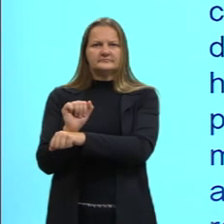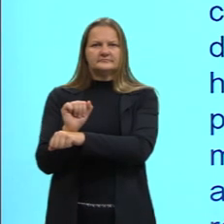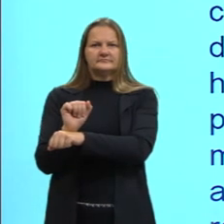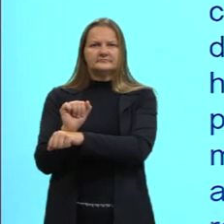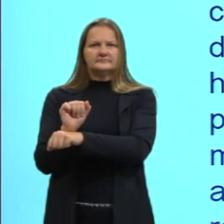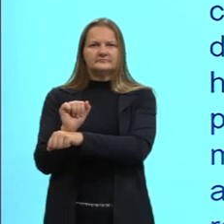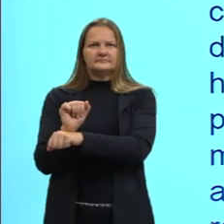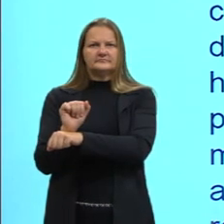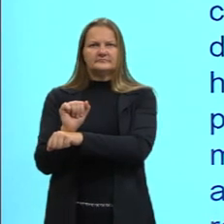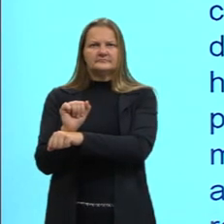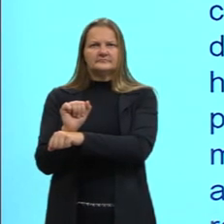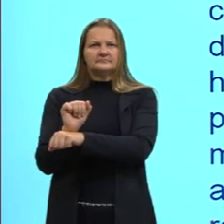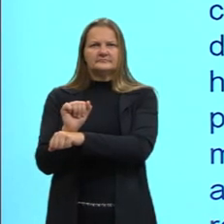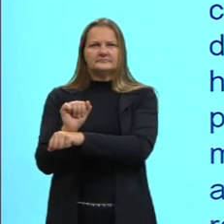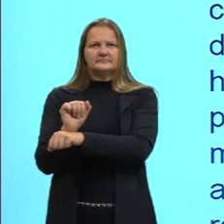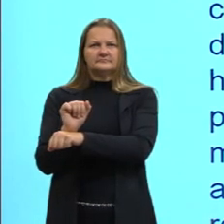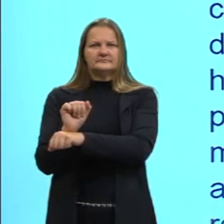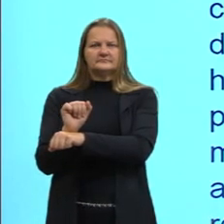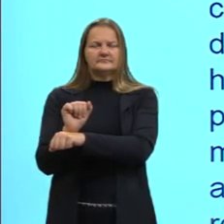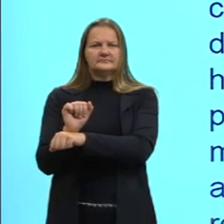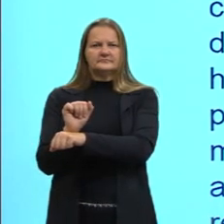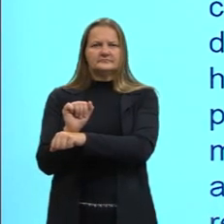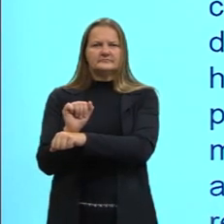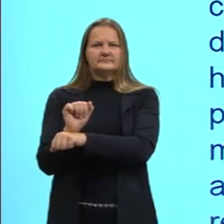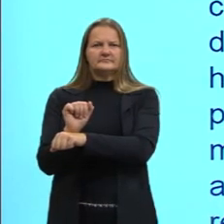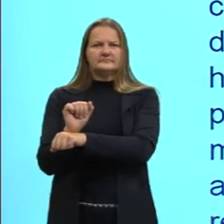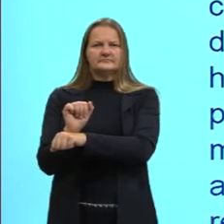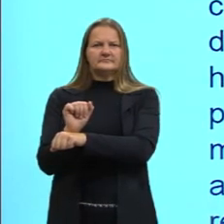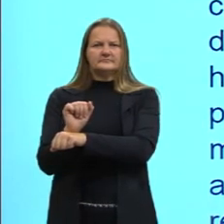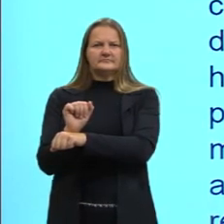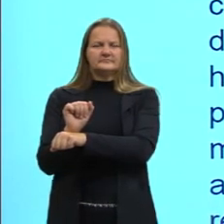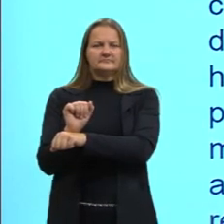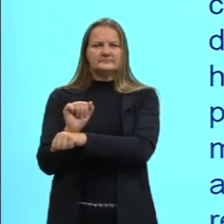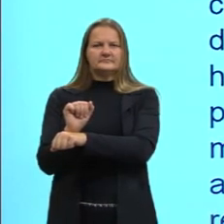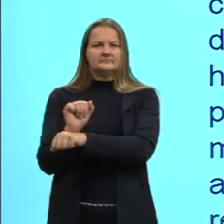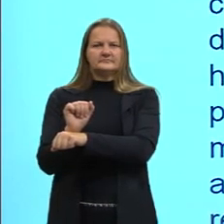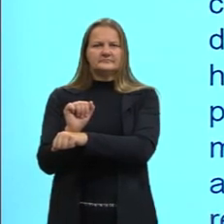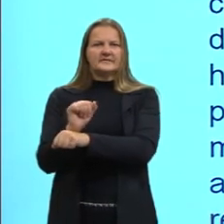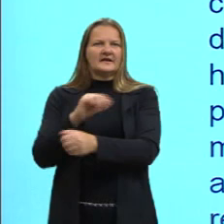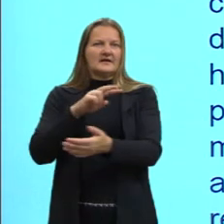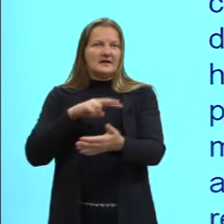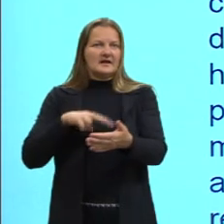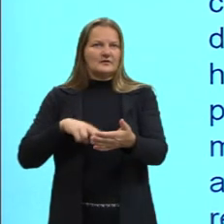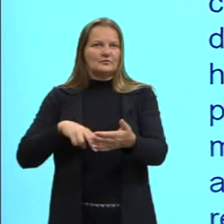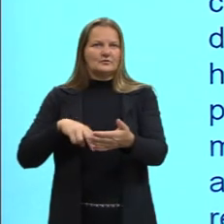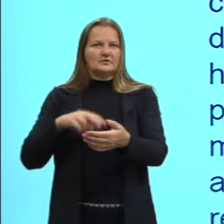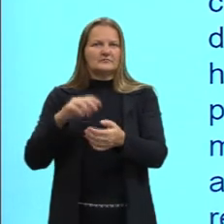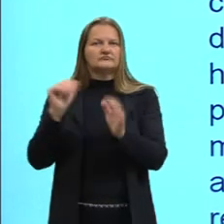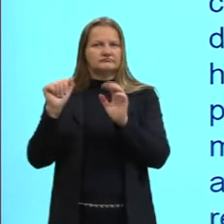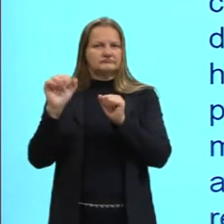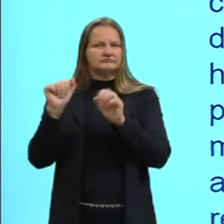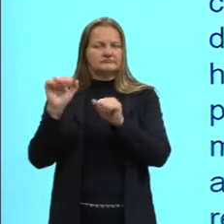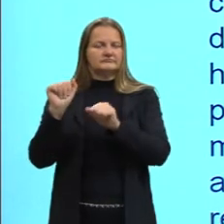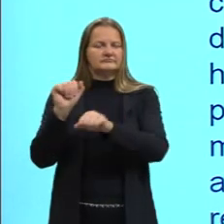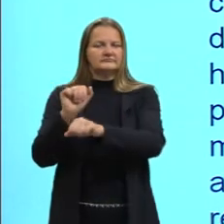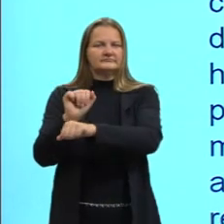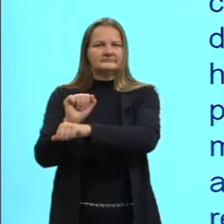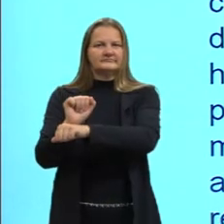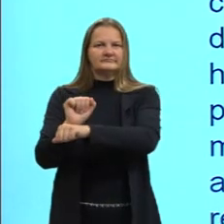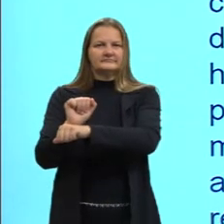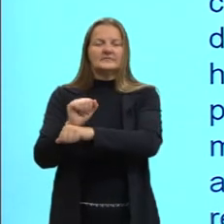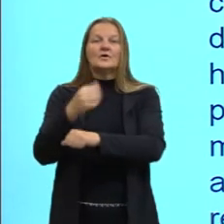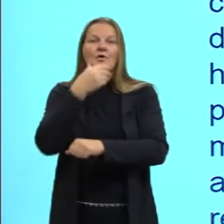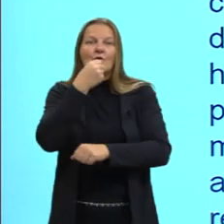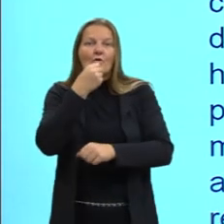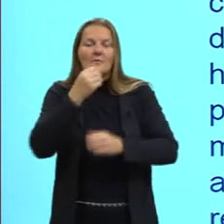de aumentar a consciência dos cidadãos ao consumir aparatos elétricos. o homem